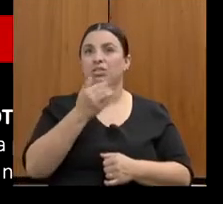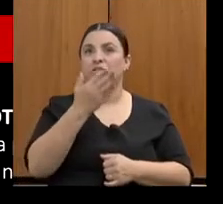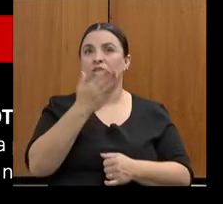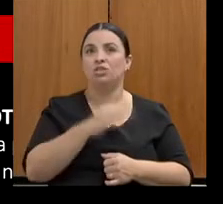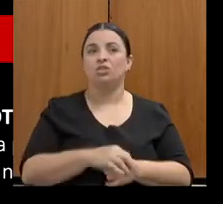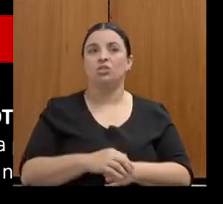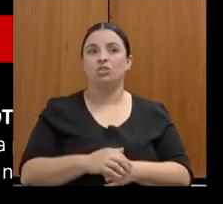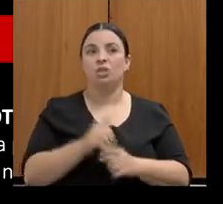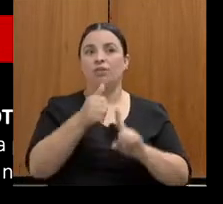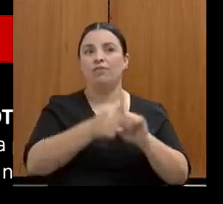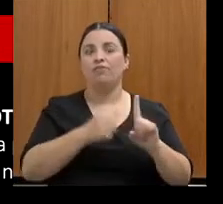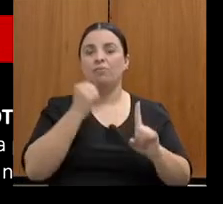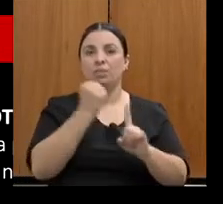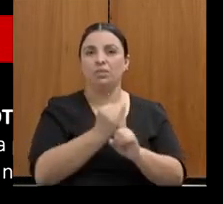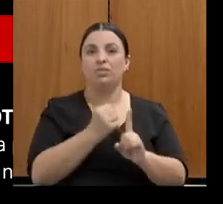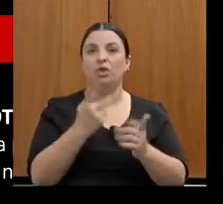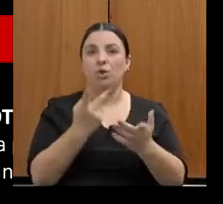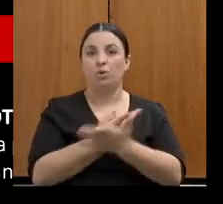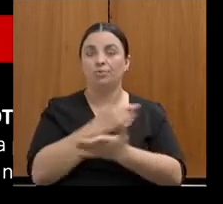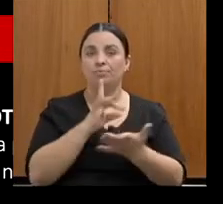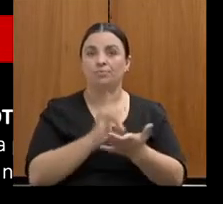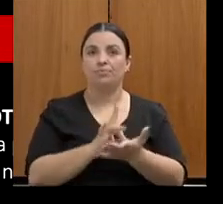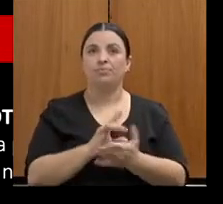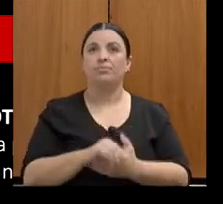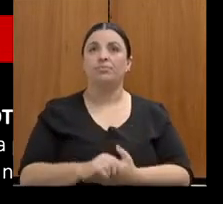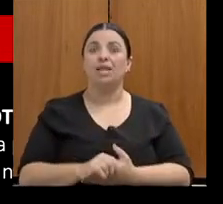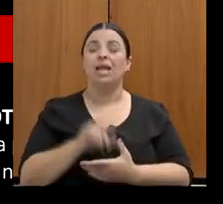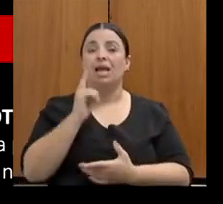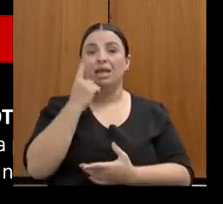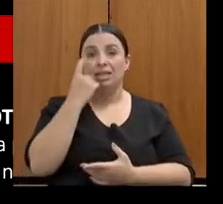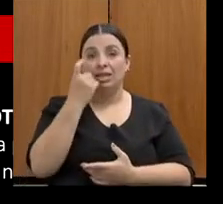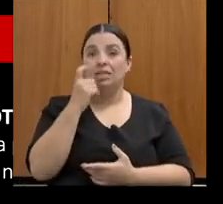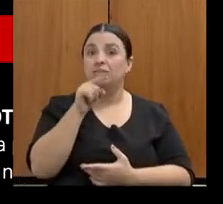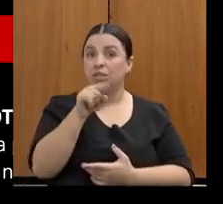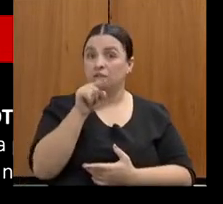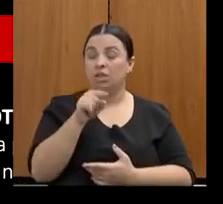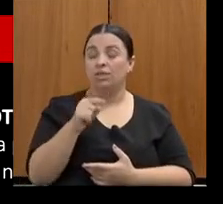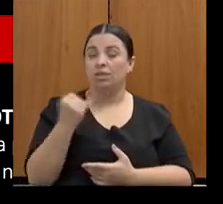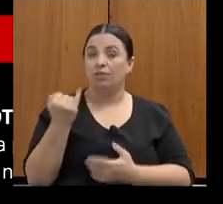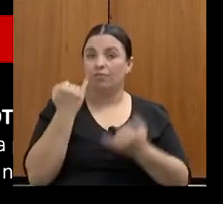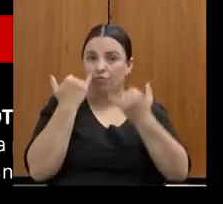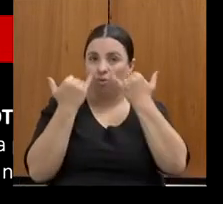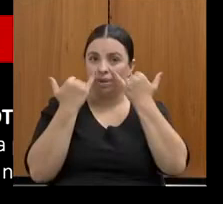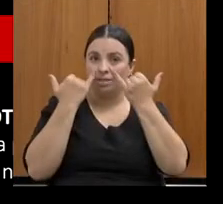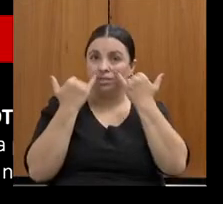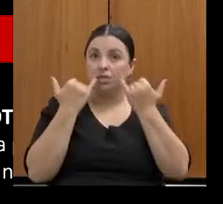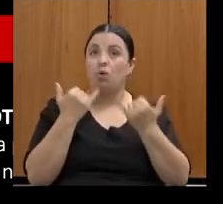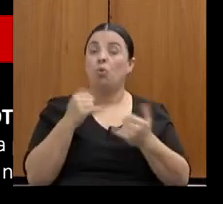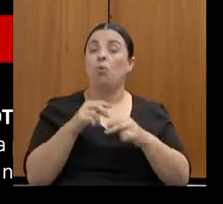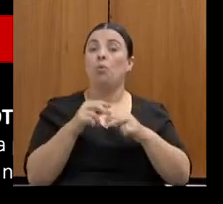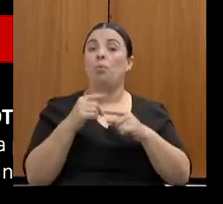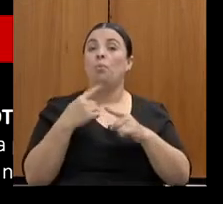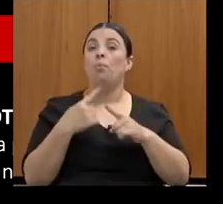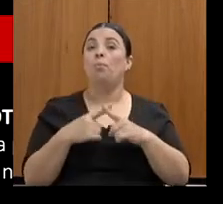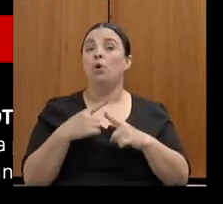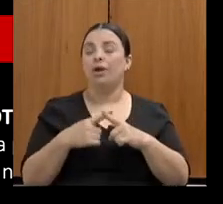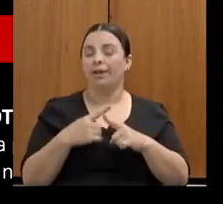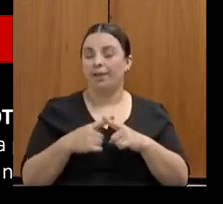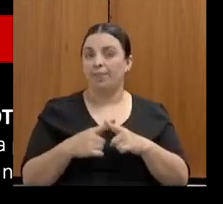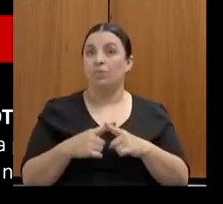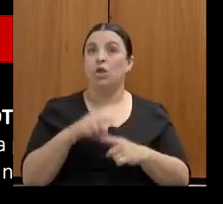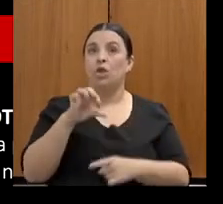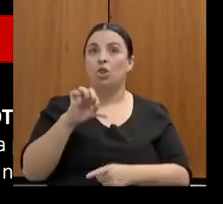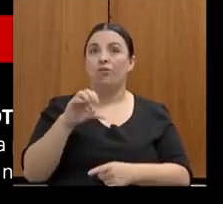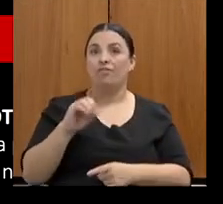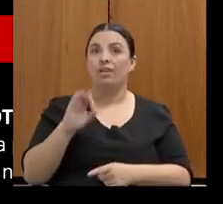consumados. E é interessante esse dado, eu gosto de trazer esse dado na sequência, deputada, porque 90%